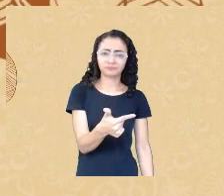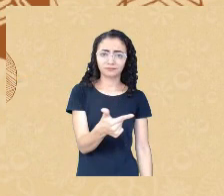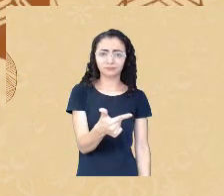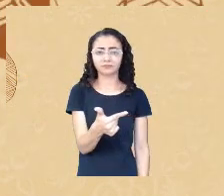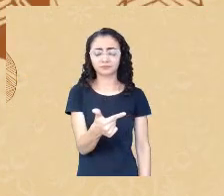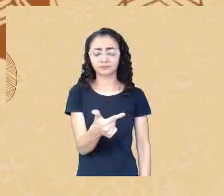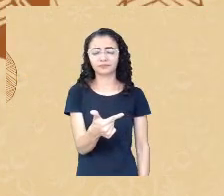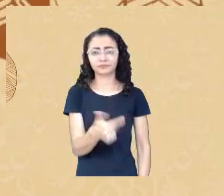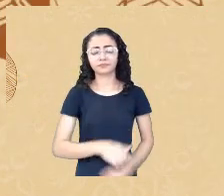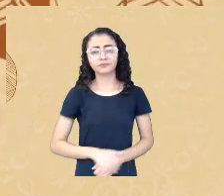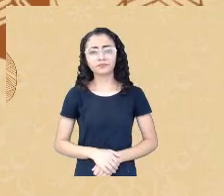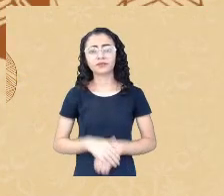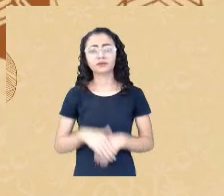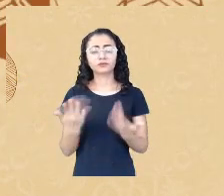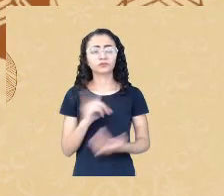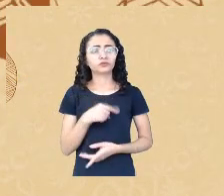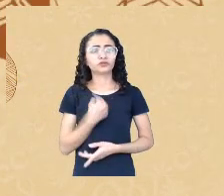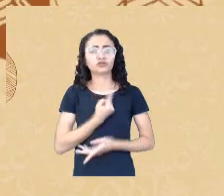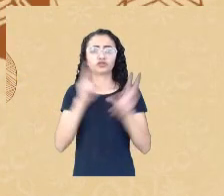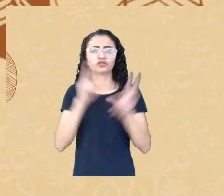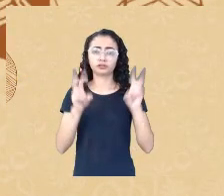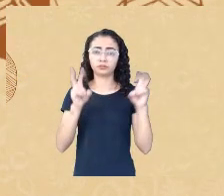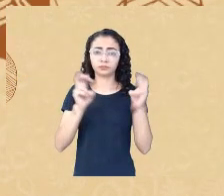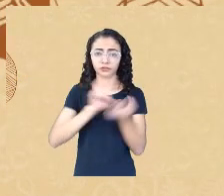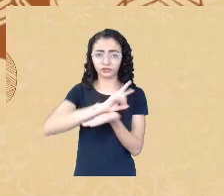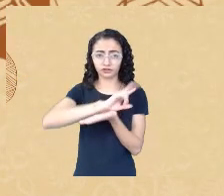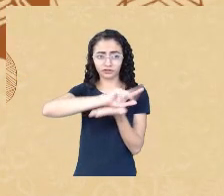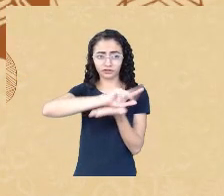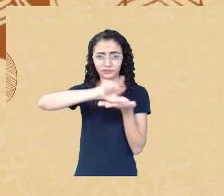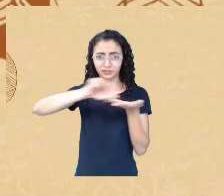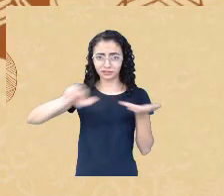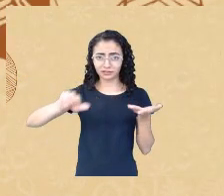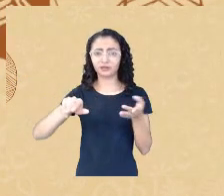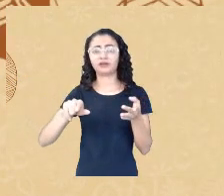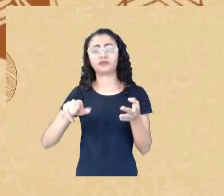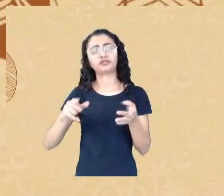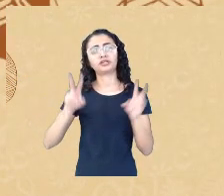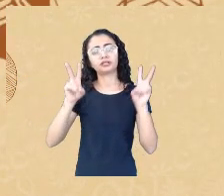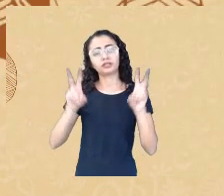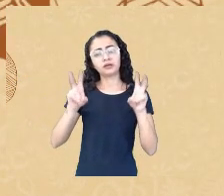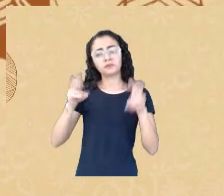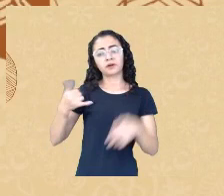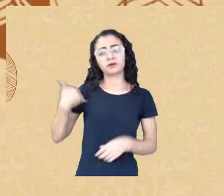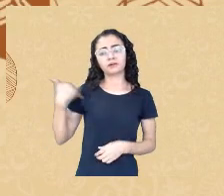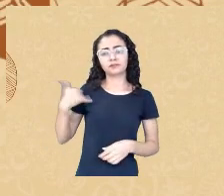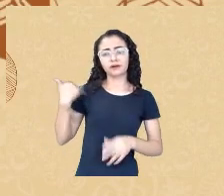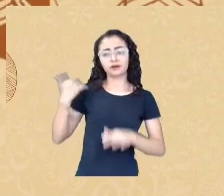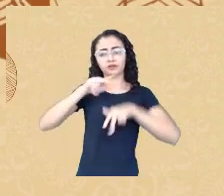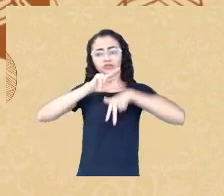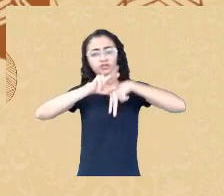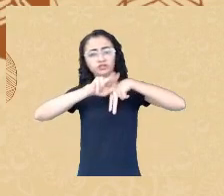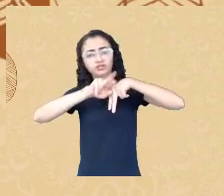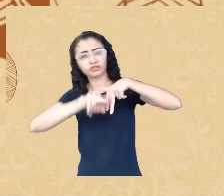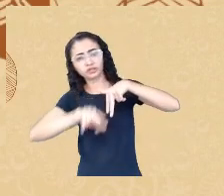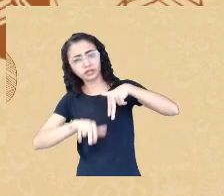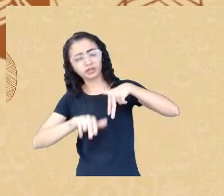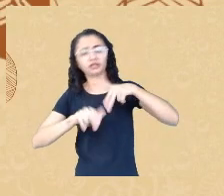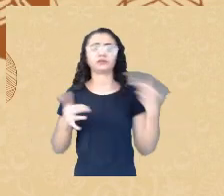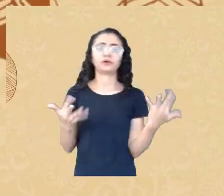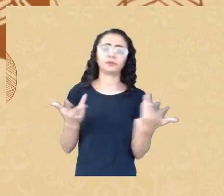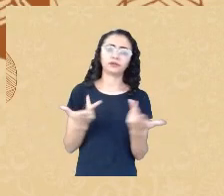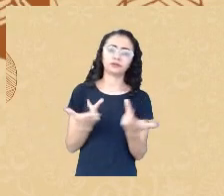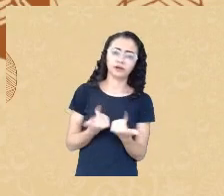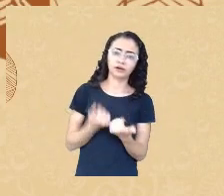a gente fala em diversidade que a gente está falando aqui de idade gênero orientação sexual habilidade etc é isso que vocês já ouviram